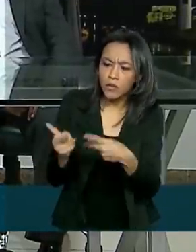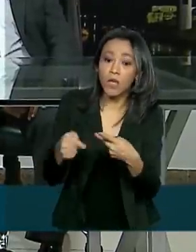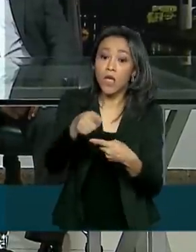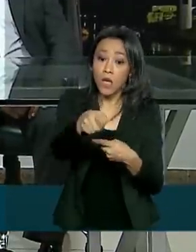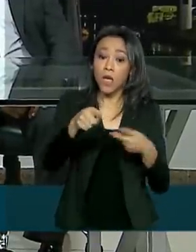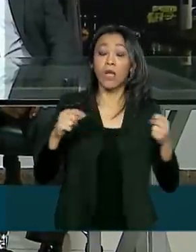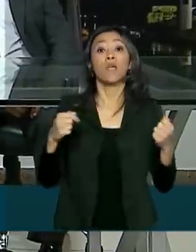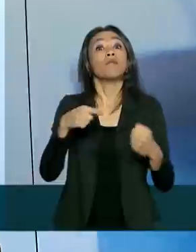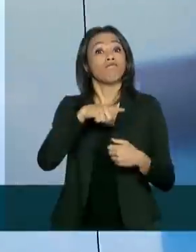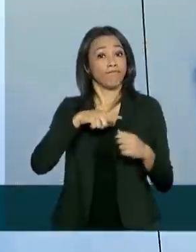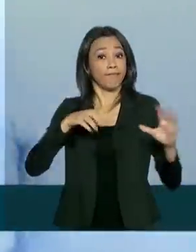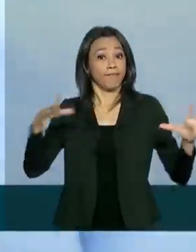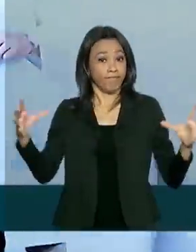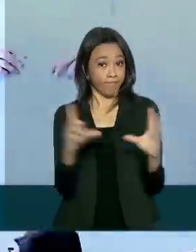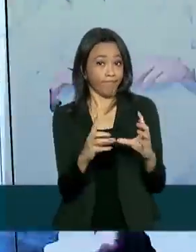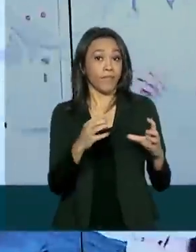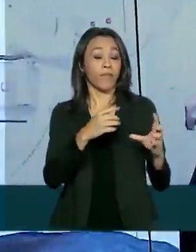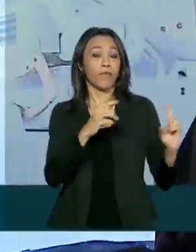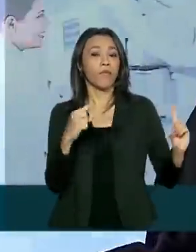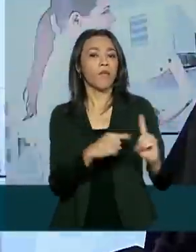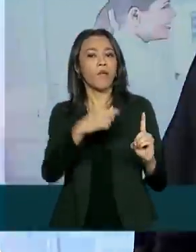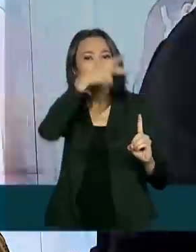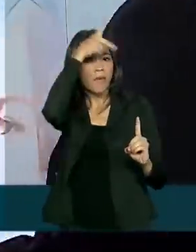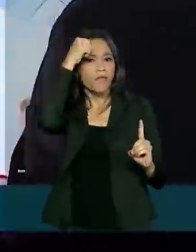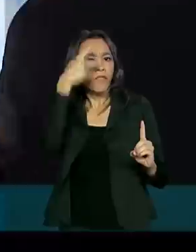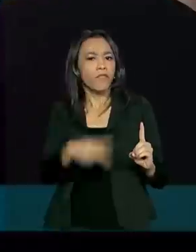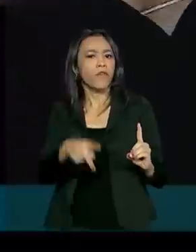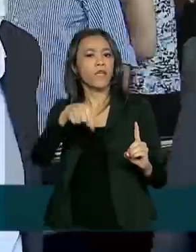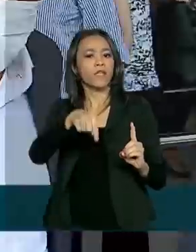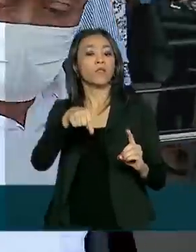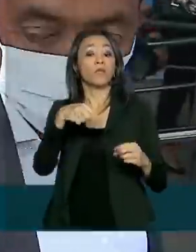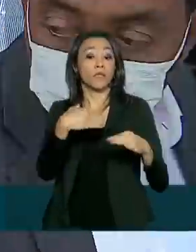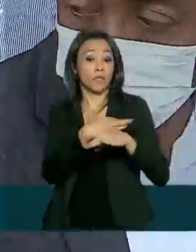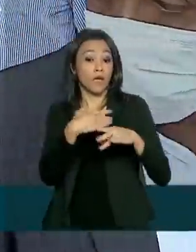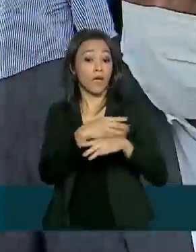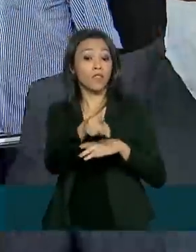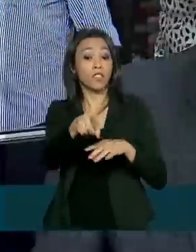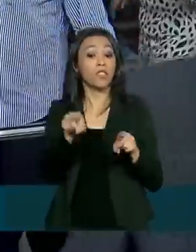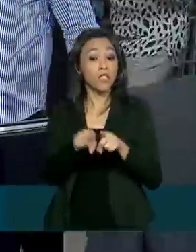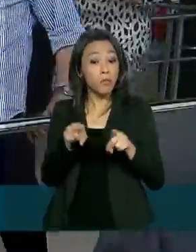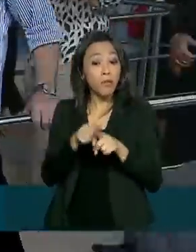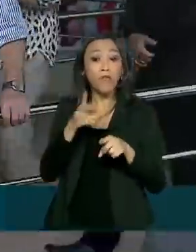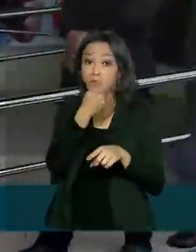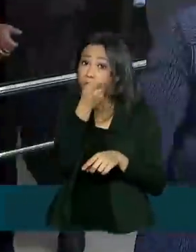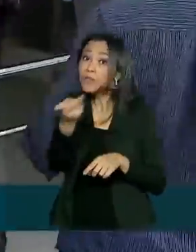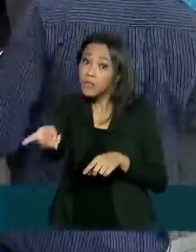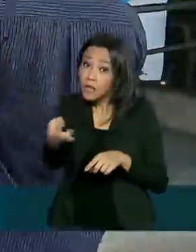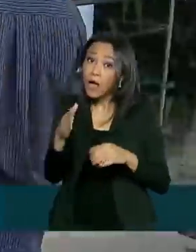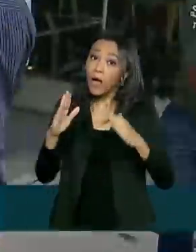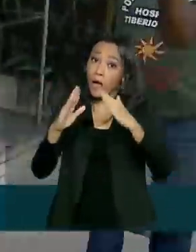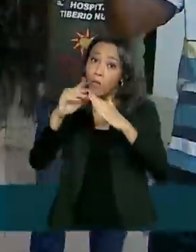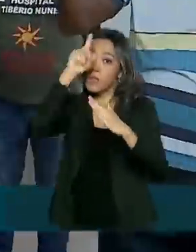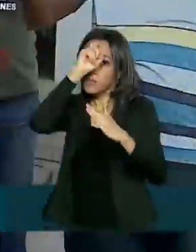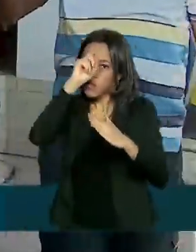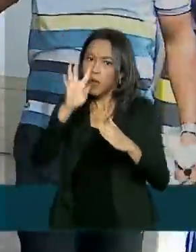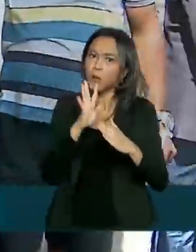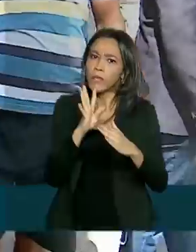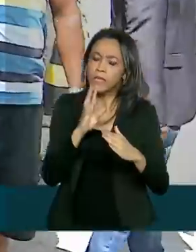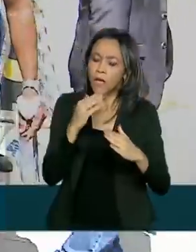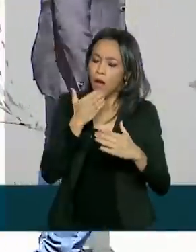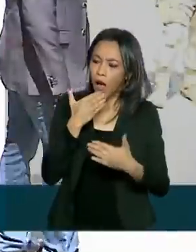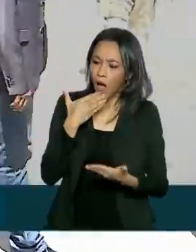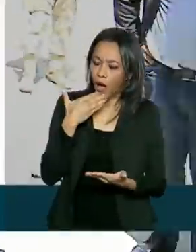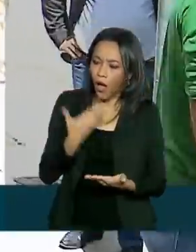reuniu com o prefeito da cidade e visitou o Hospital Referência no tratamento do coronavírus. A ministra ficou